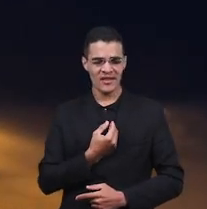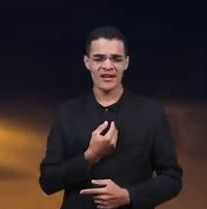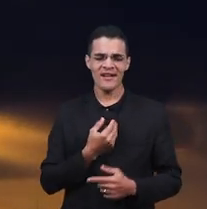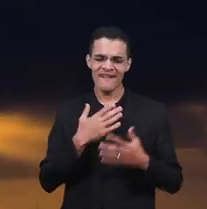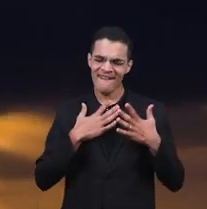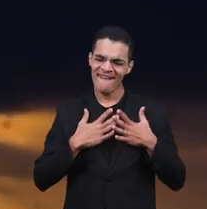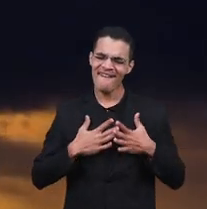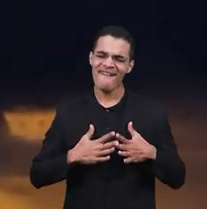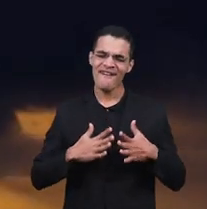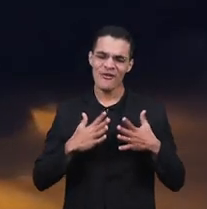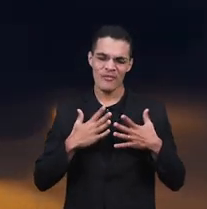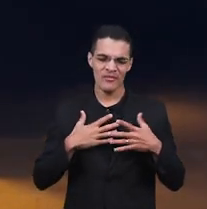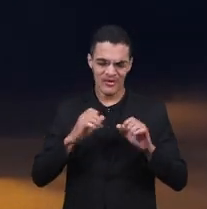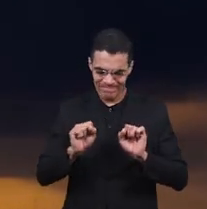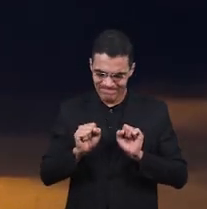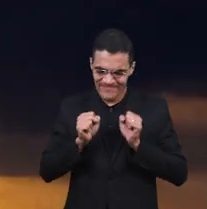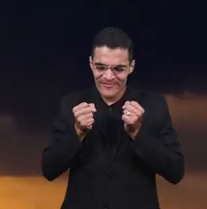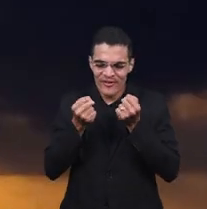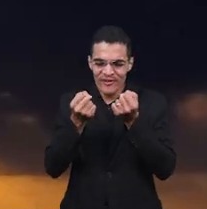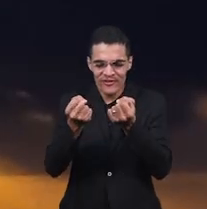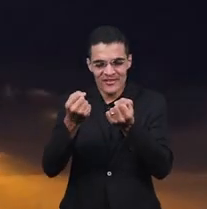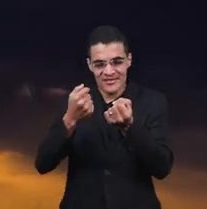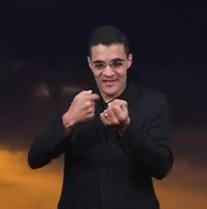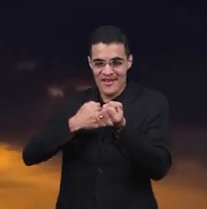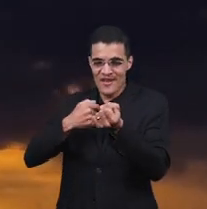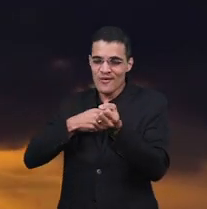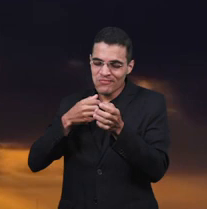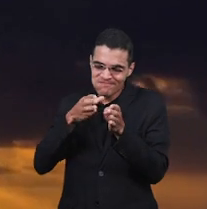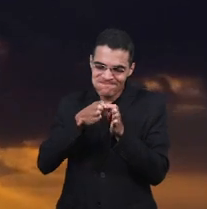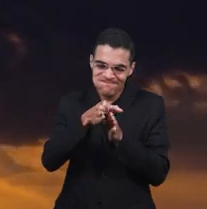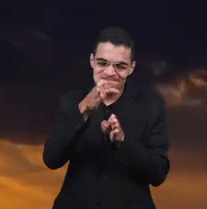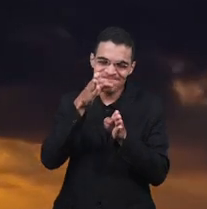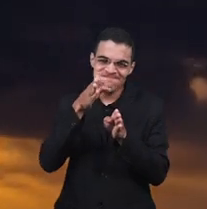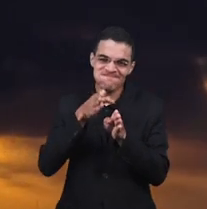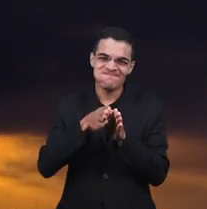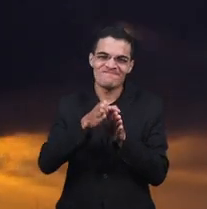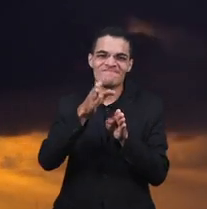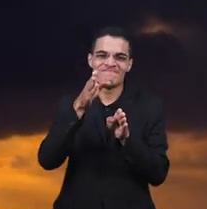esforça-te Assim diz o Senhor